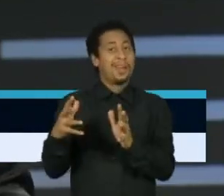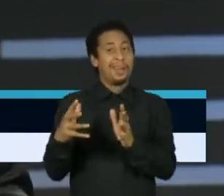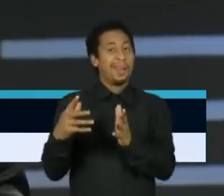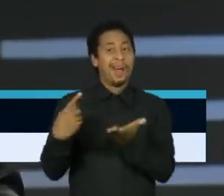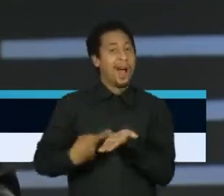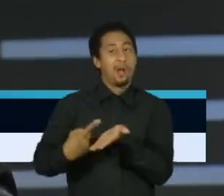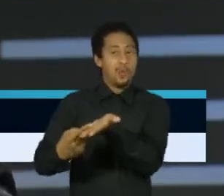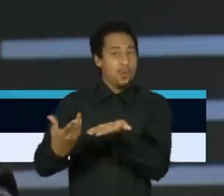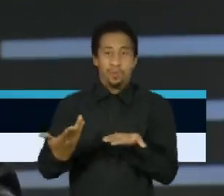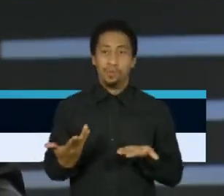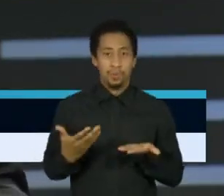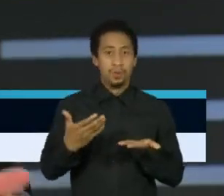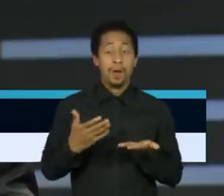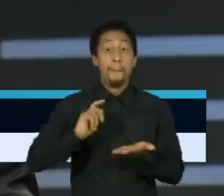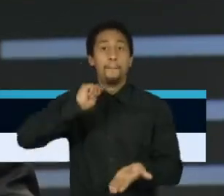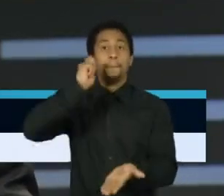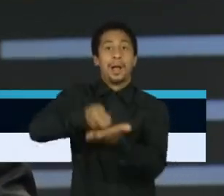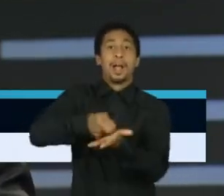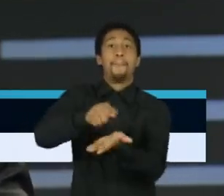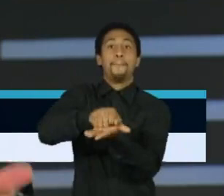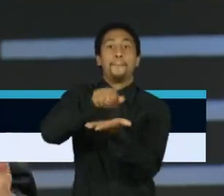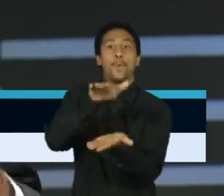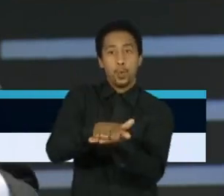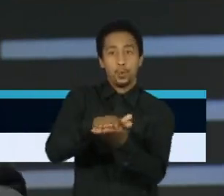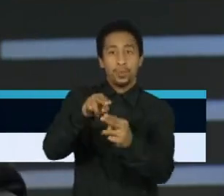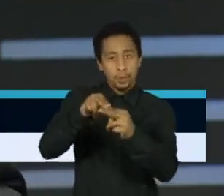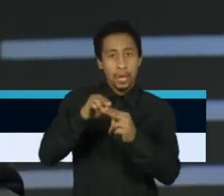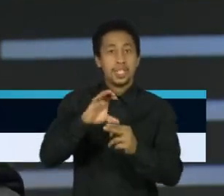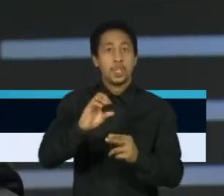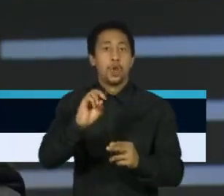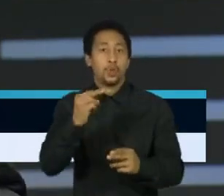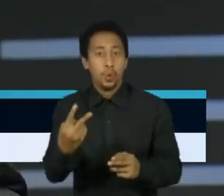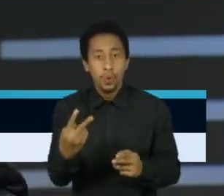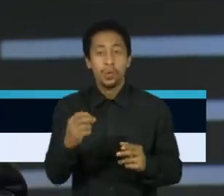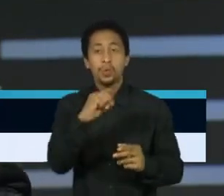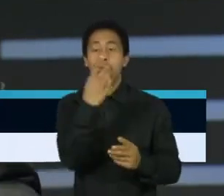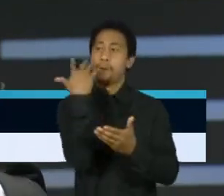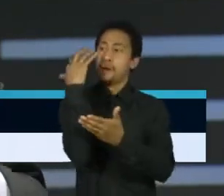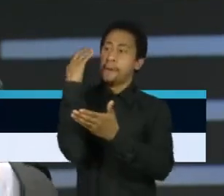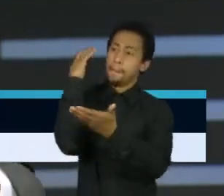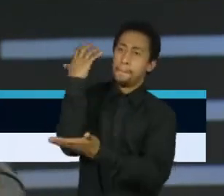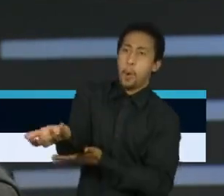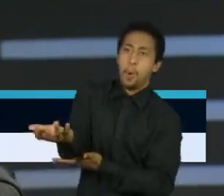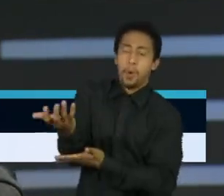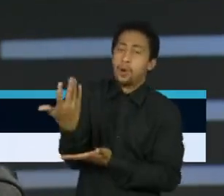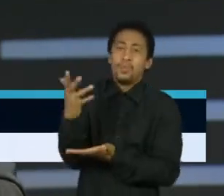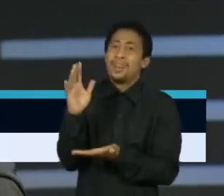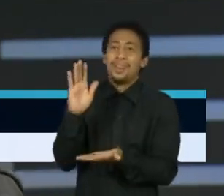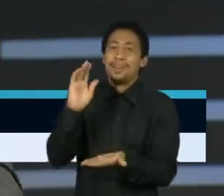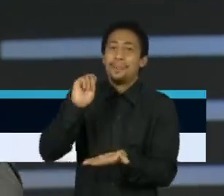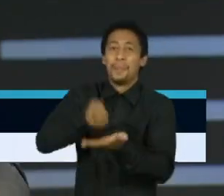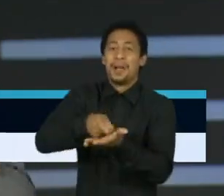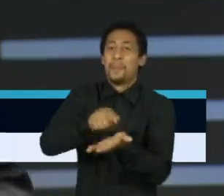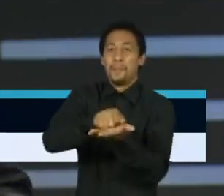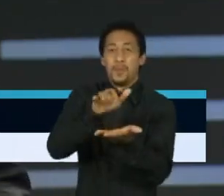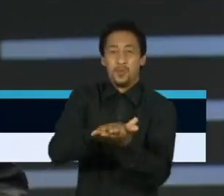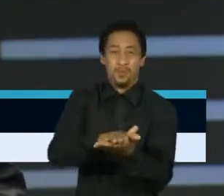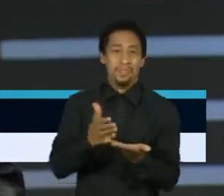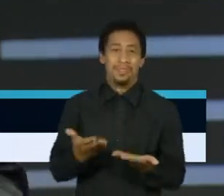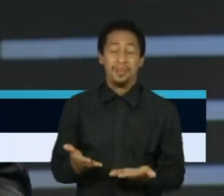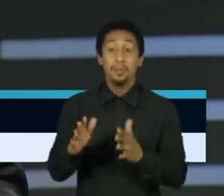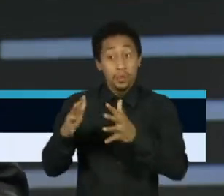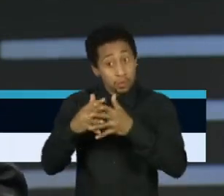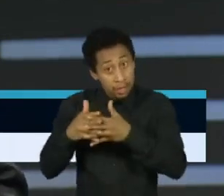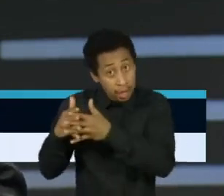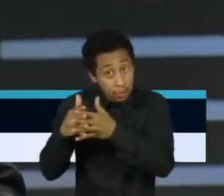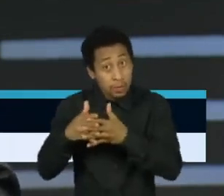pagar os serviços ambientais das florestas tropicais. Mas cabe ao Brasil pressionar eles para fazer,